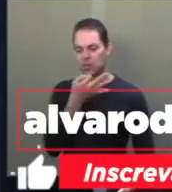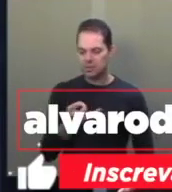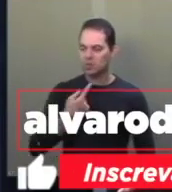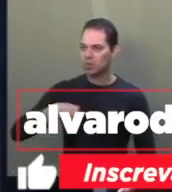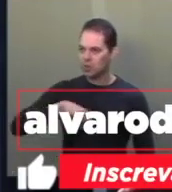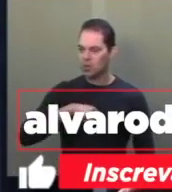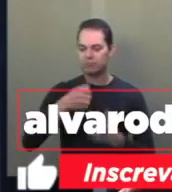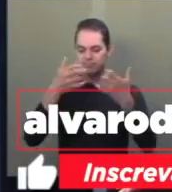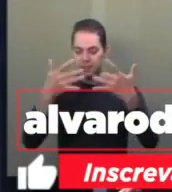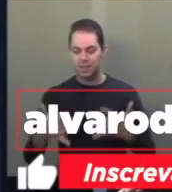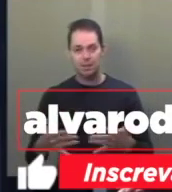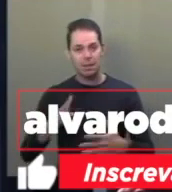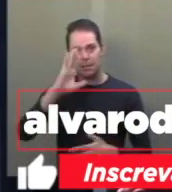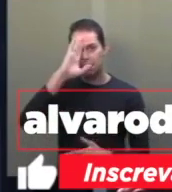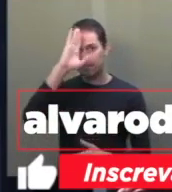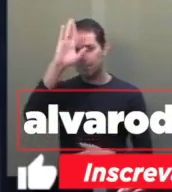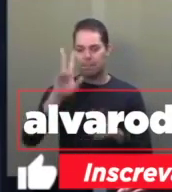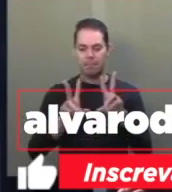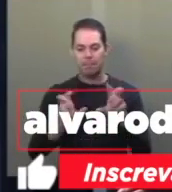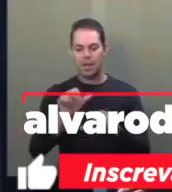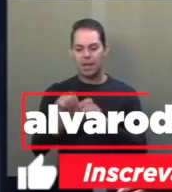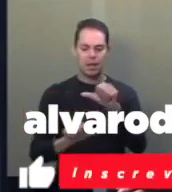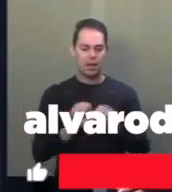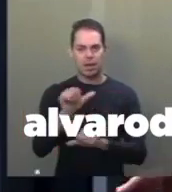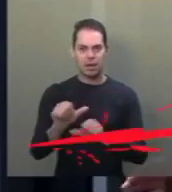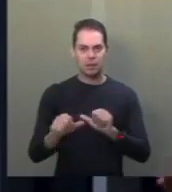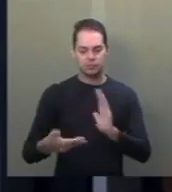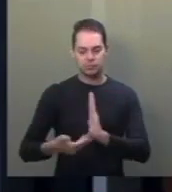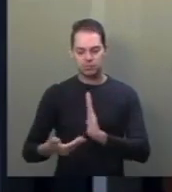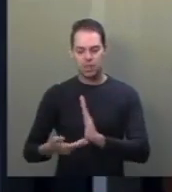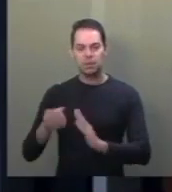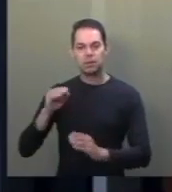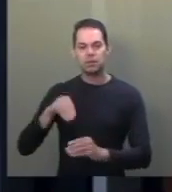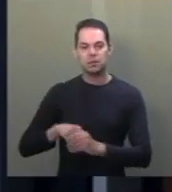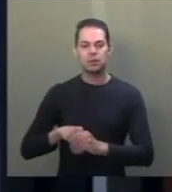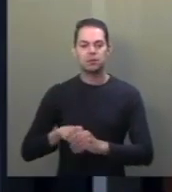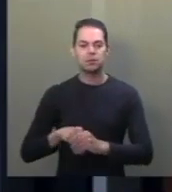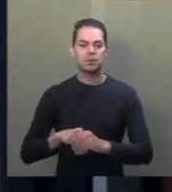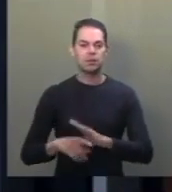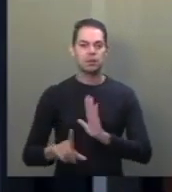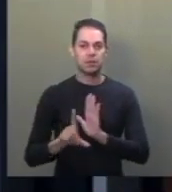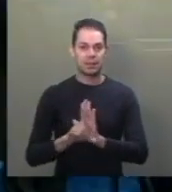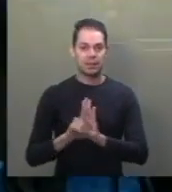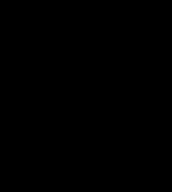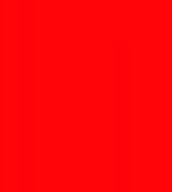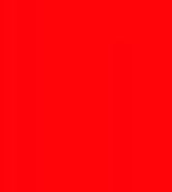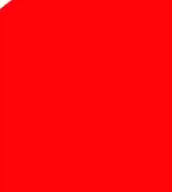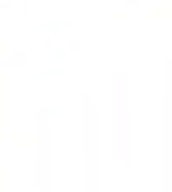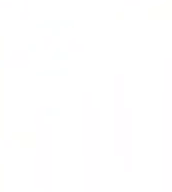sobretudo em relação a esta alteração proposta na Câmara dos Deputados a esta legislação do ICMS.